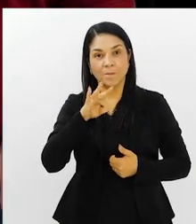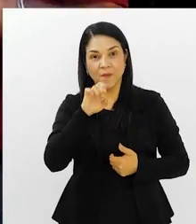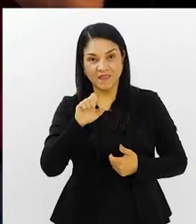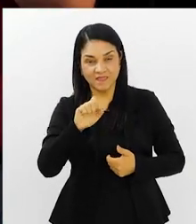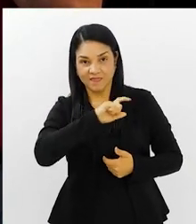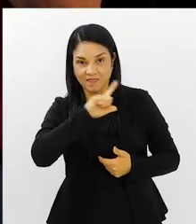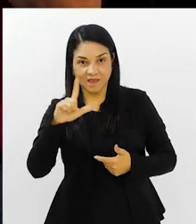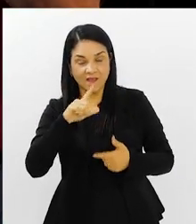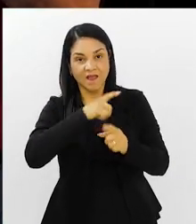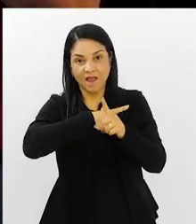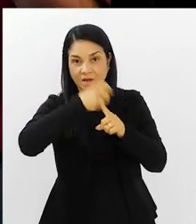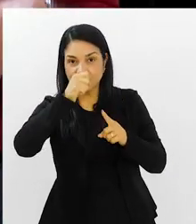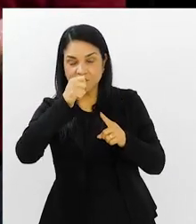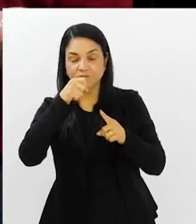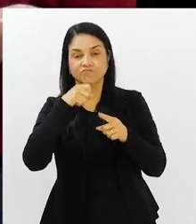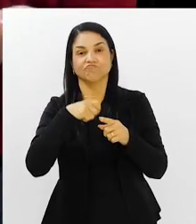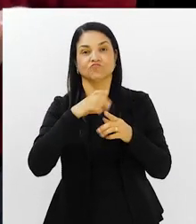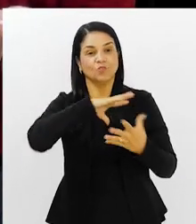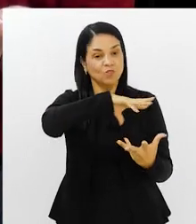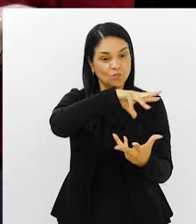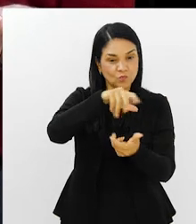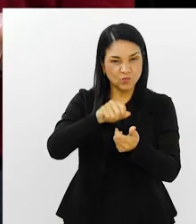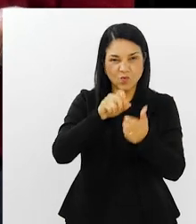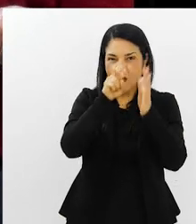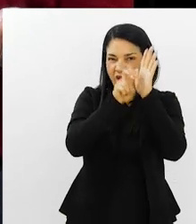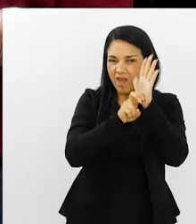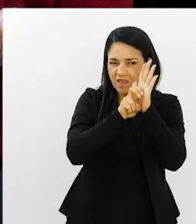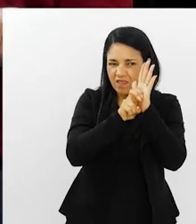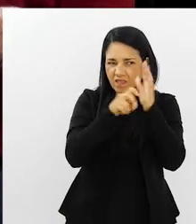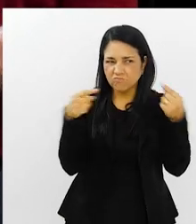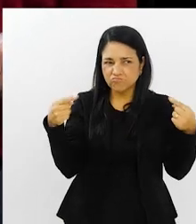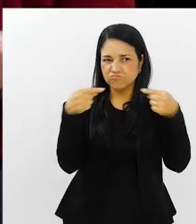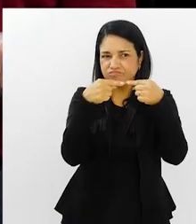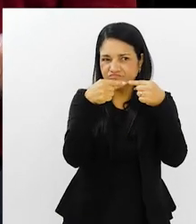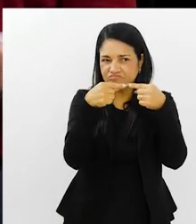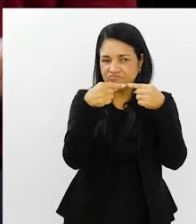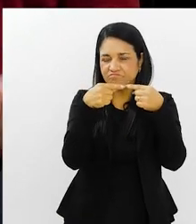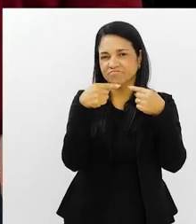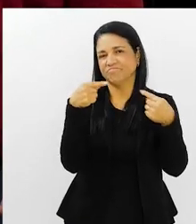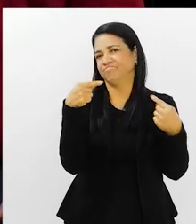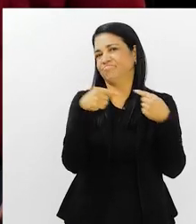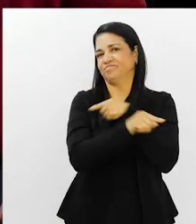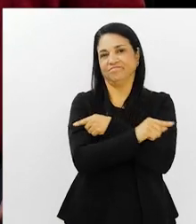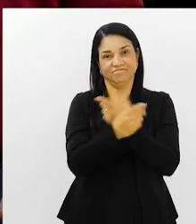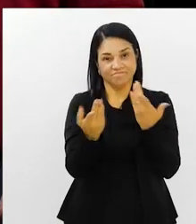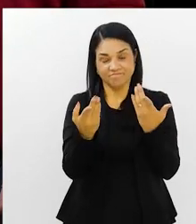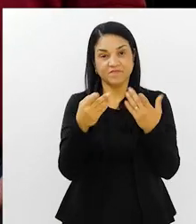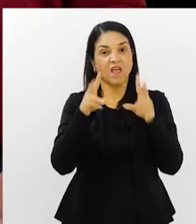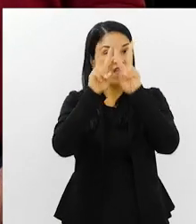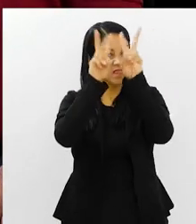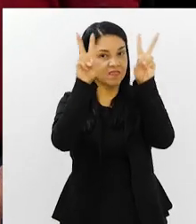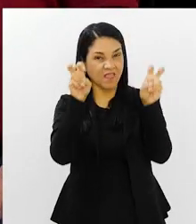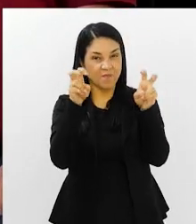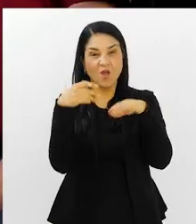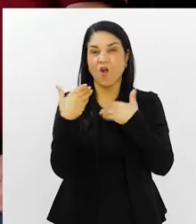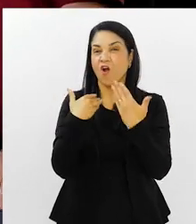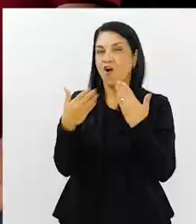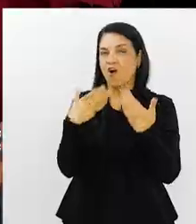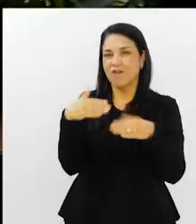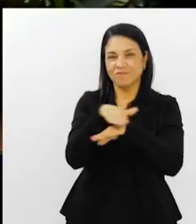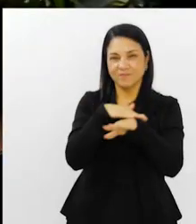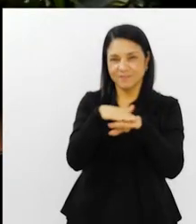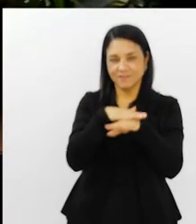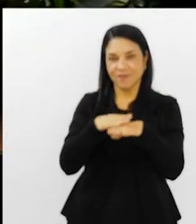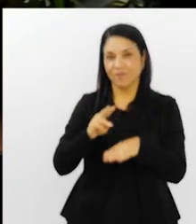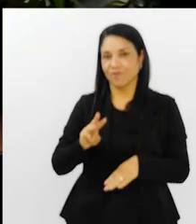vezes, mas cinco pode estar relacionado à quinta colocação? Nada a ver. Mas para esse tema, vamos conversar